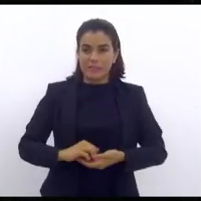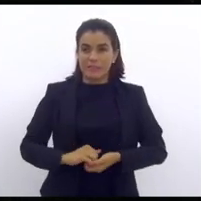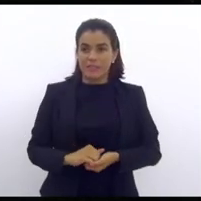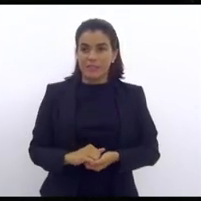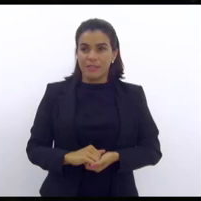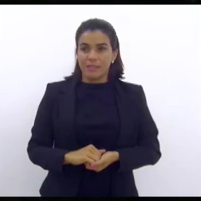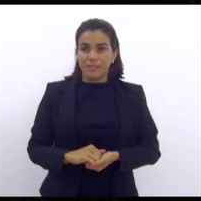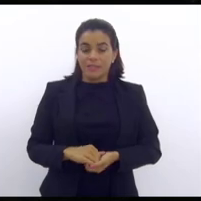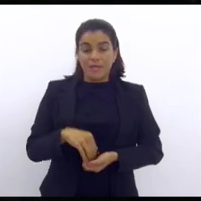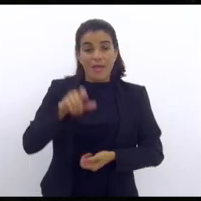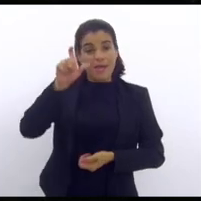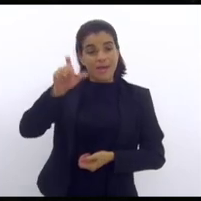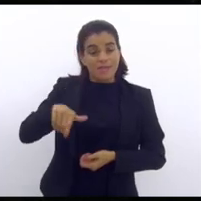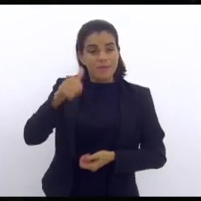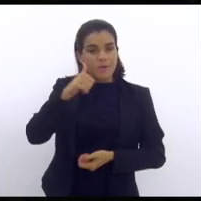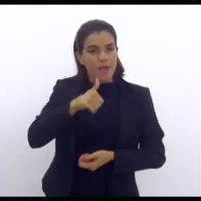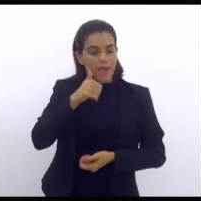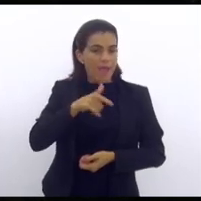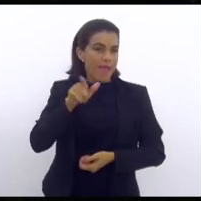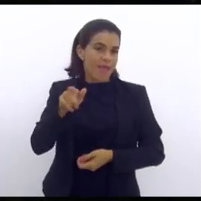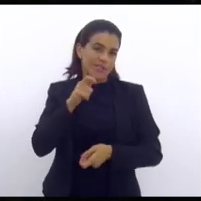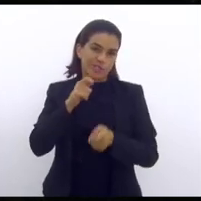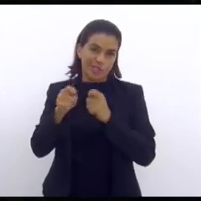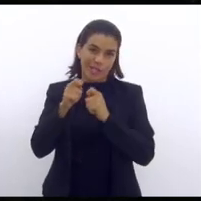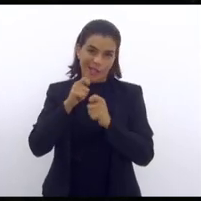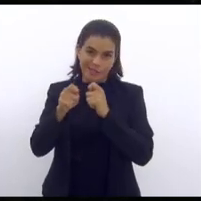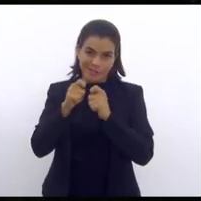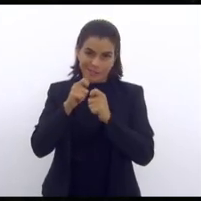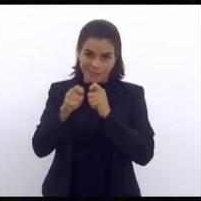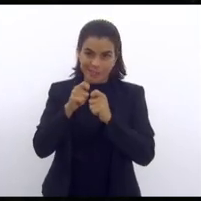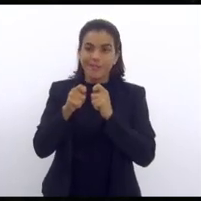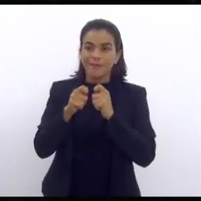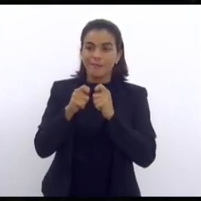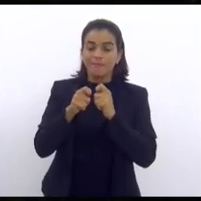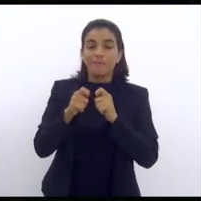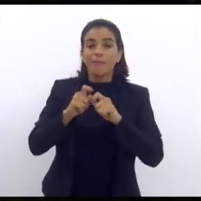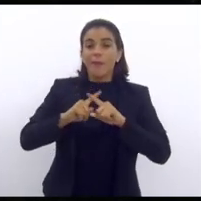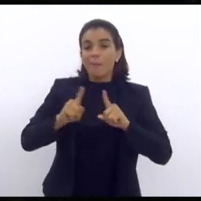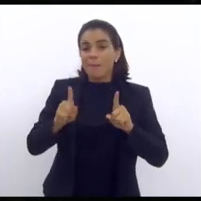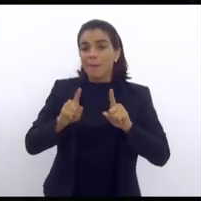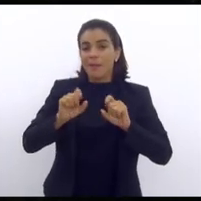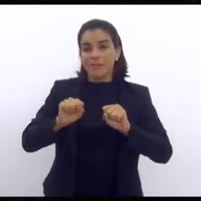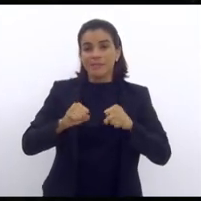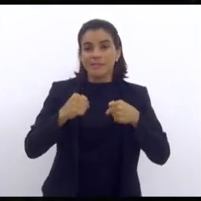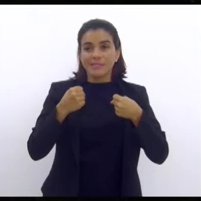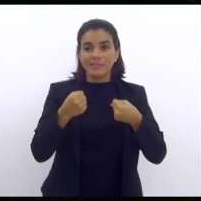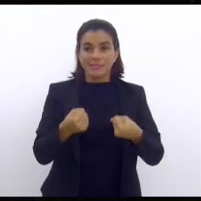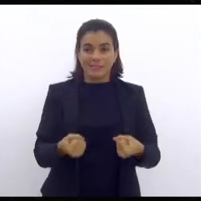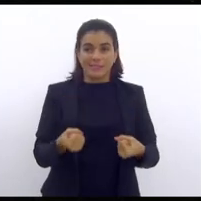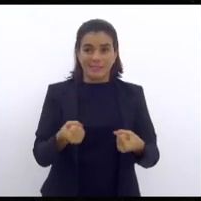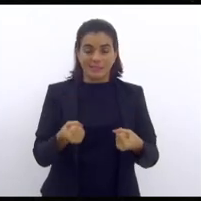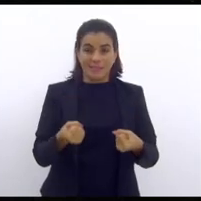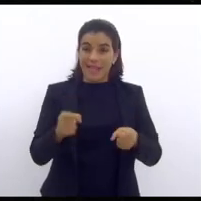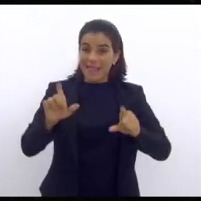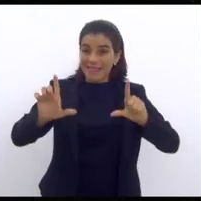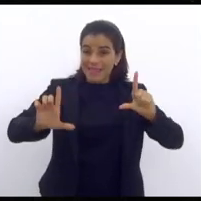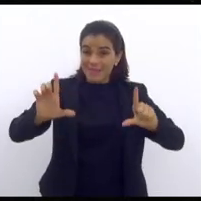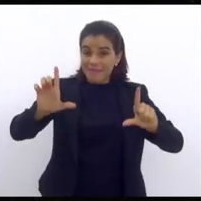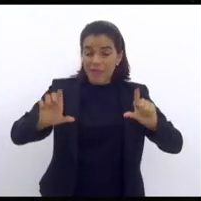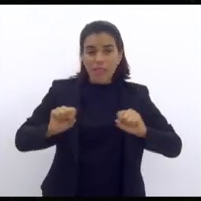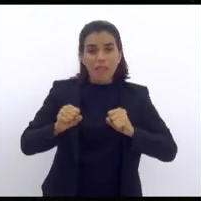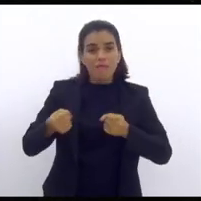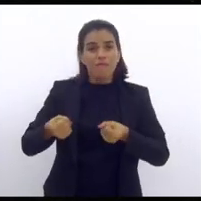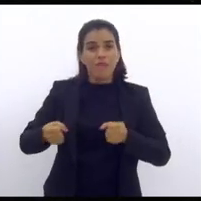Se diz jornalista, assim como muitos, mas defendem em TV, canal aberto, vagabundo.